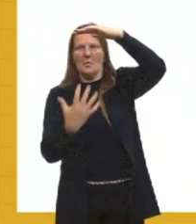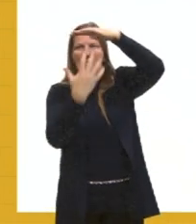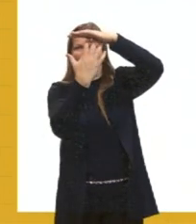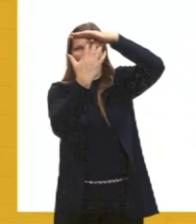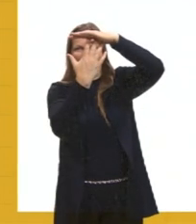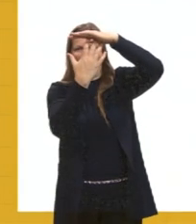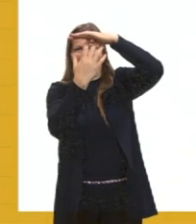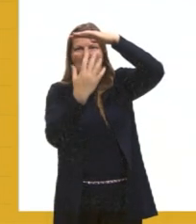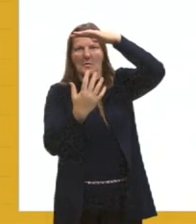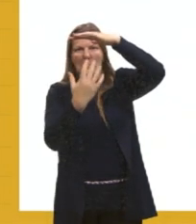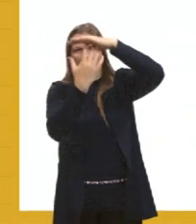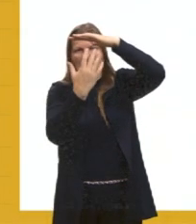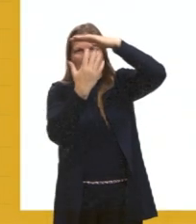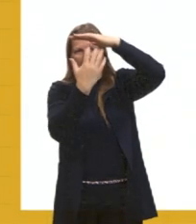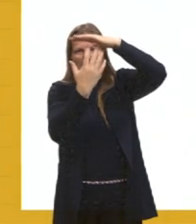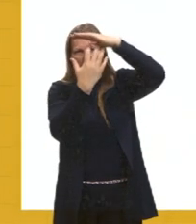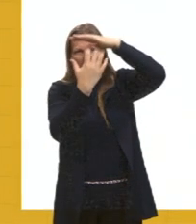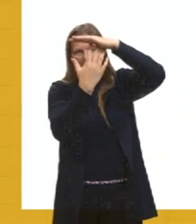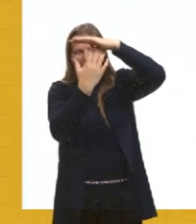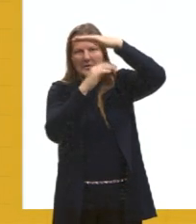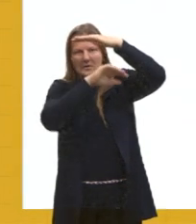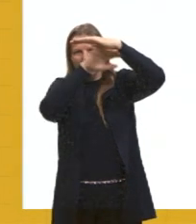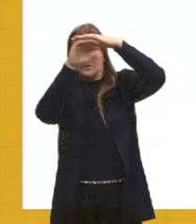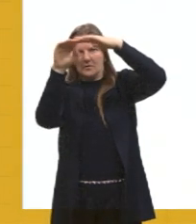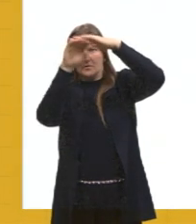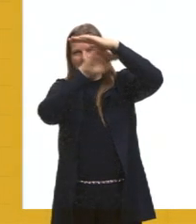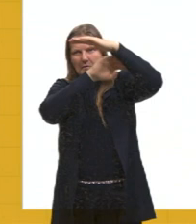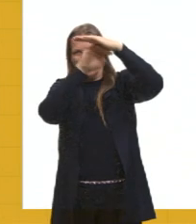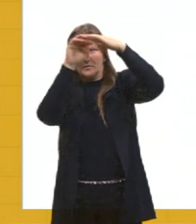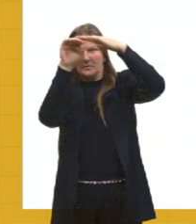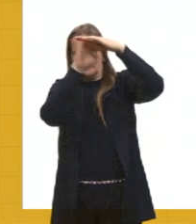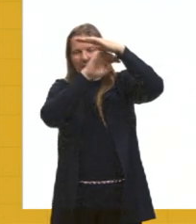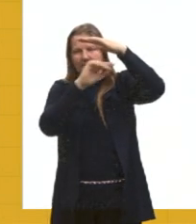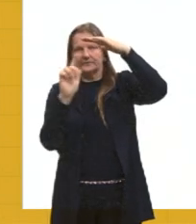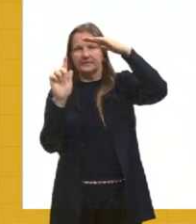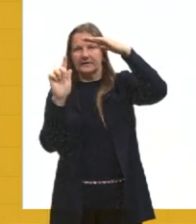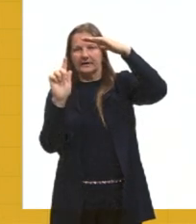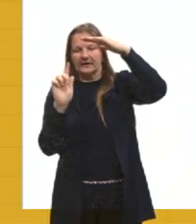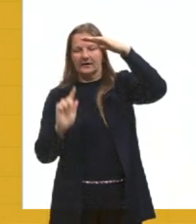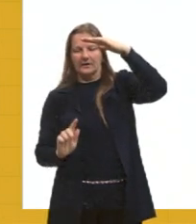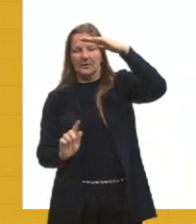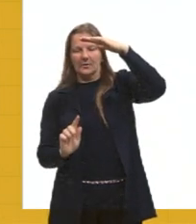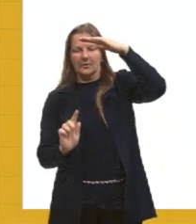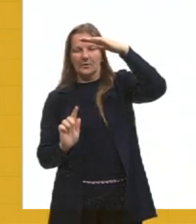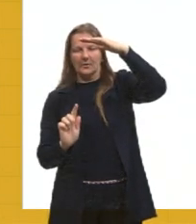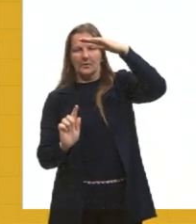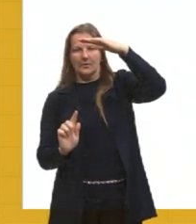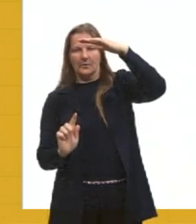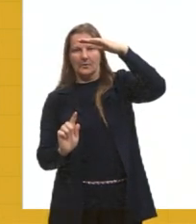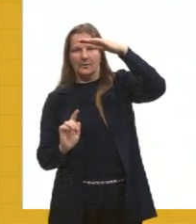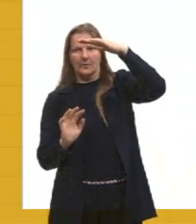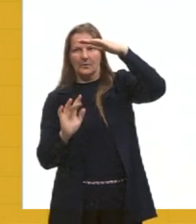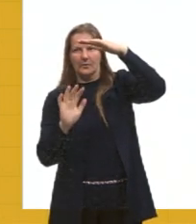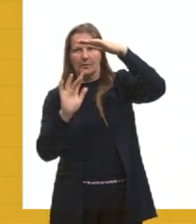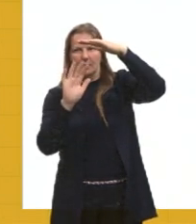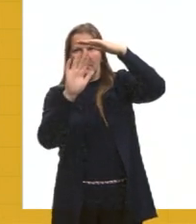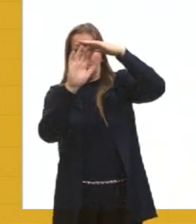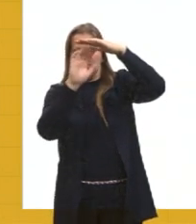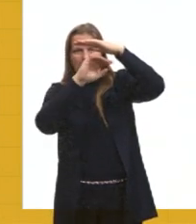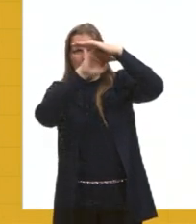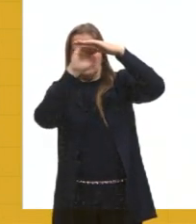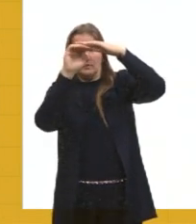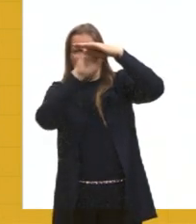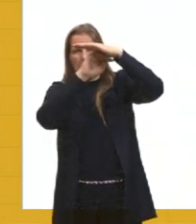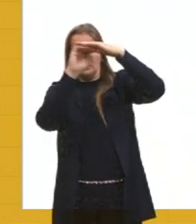estufa, essa camada, né, de gases protegendo a atmosfera, nós não teríamos vida, tá? Sem